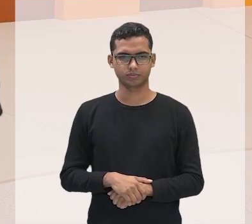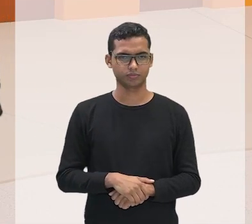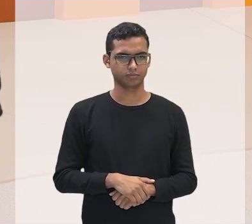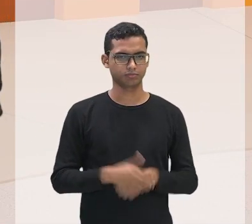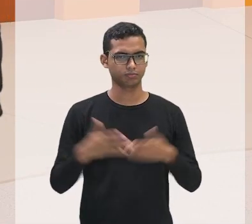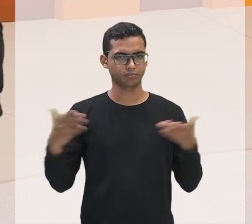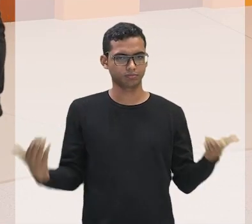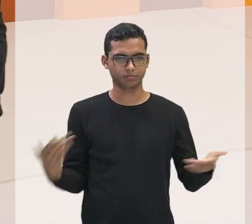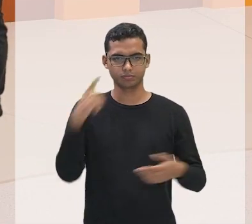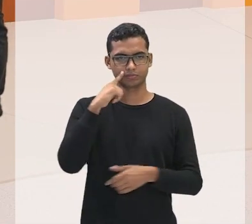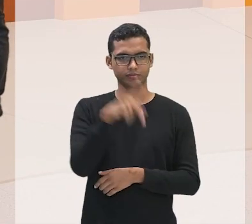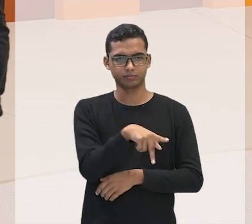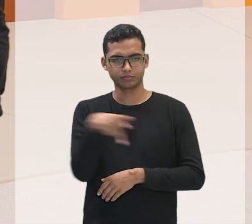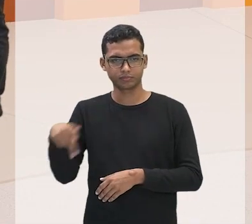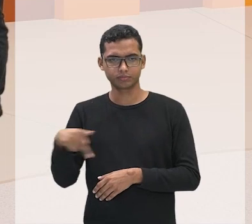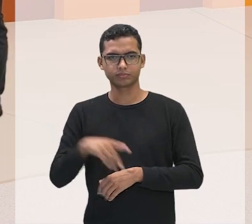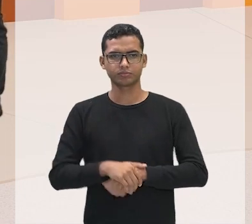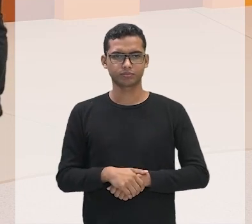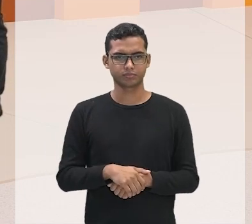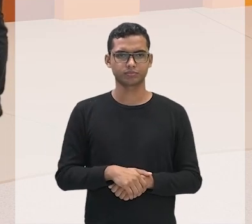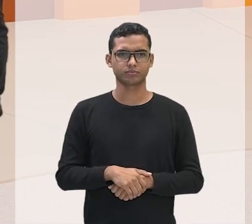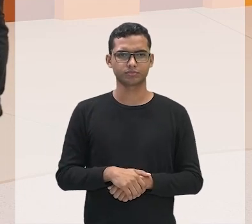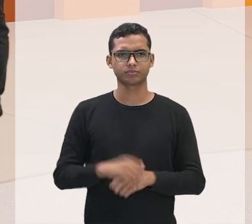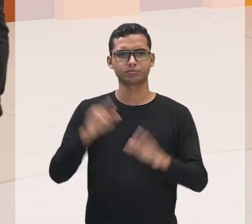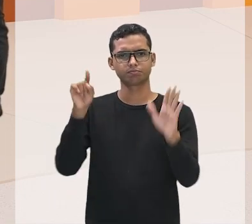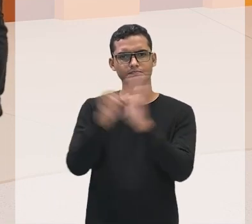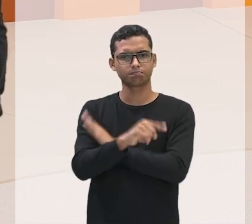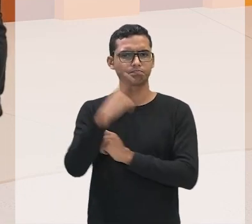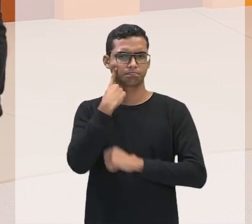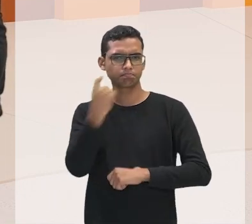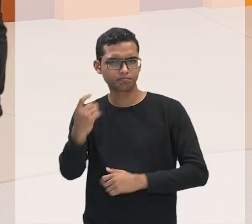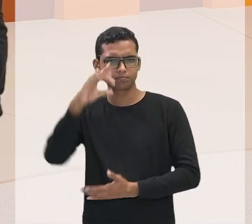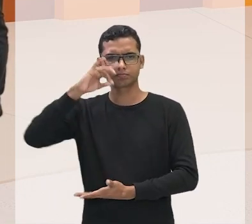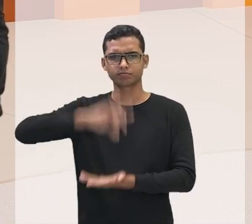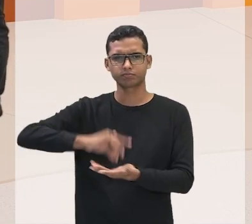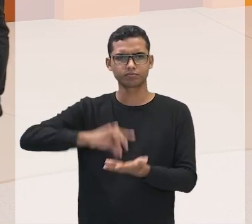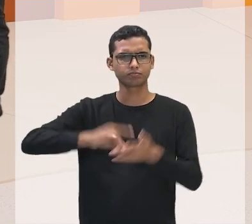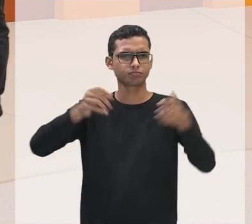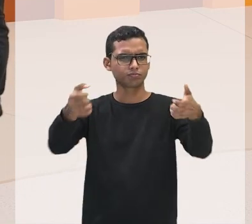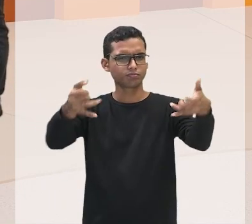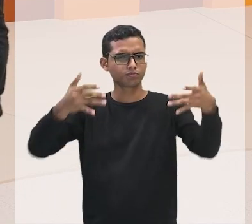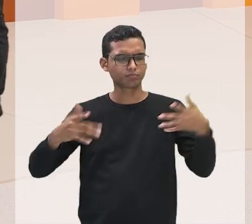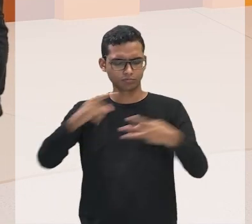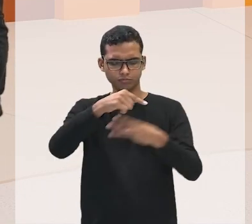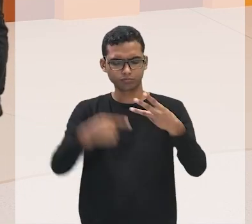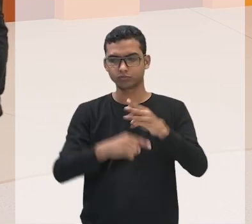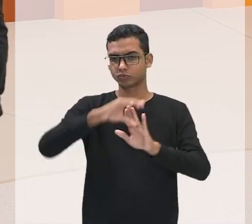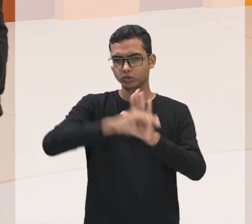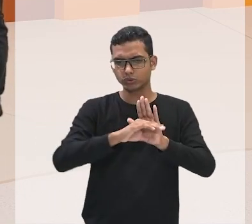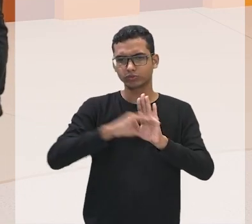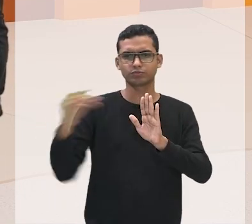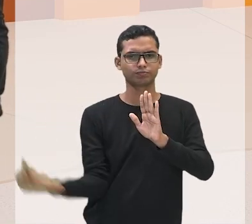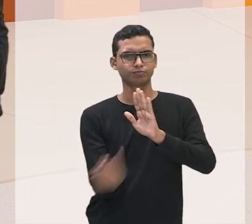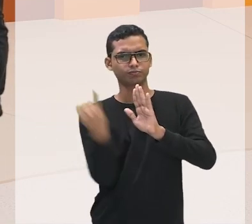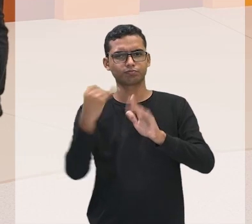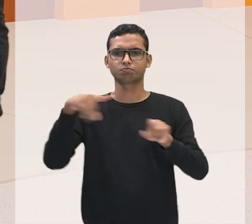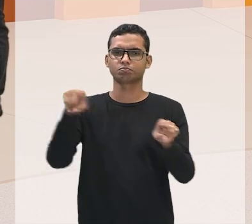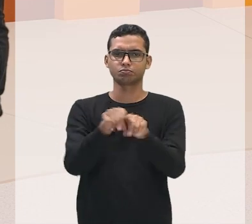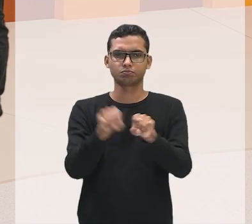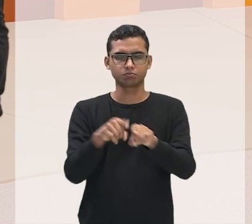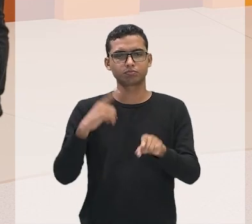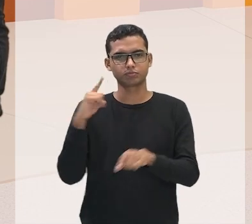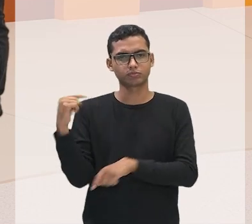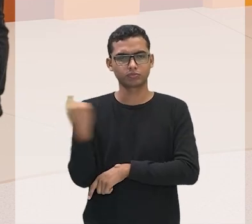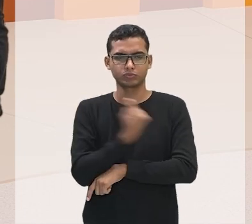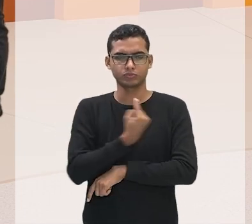Muito bem, professor. Olha só. Essa pergunta, ela é interessante porque ela trabalha com três conceitos básicos e fundamentais para o